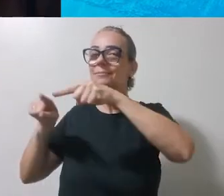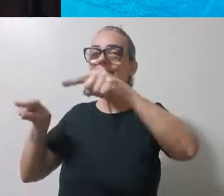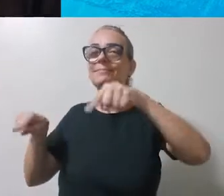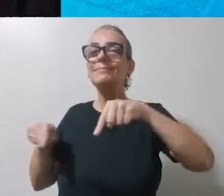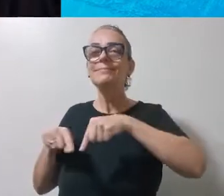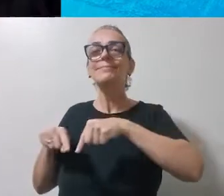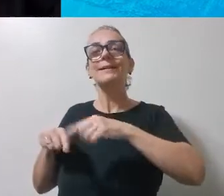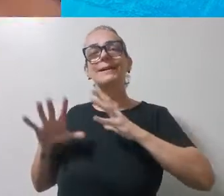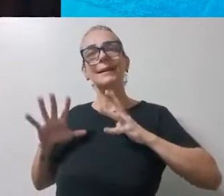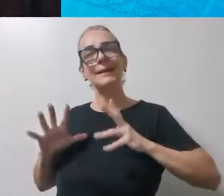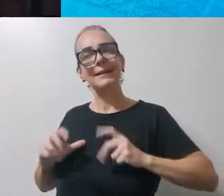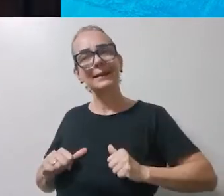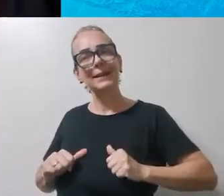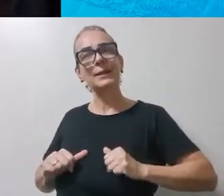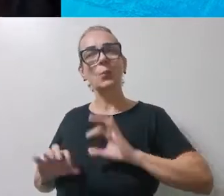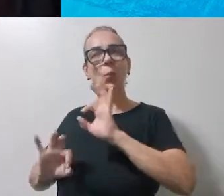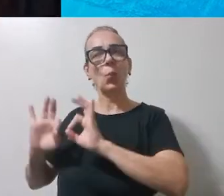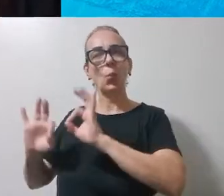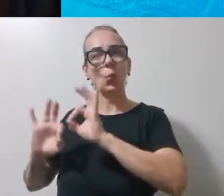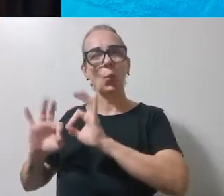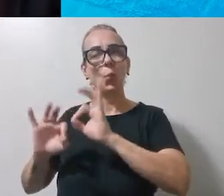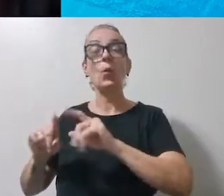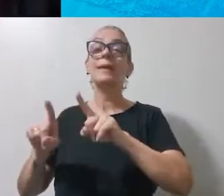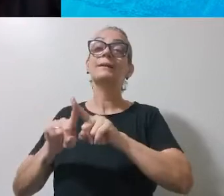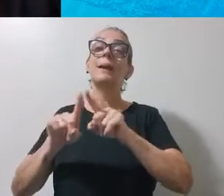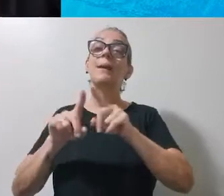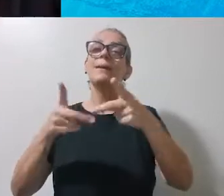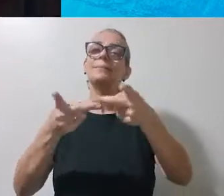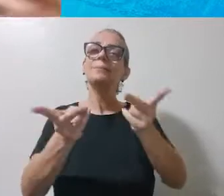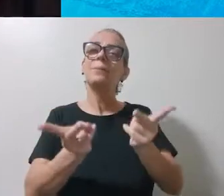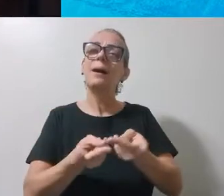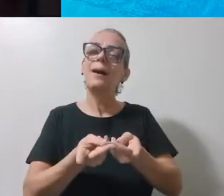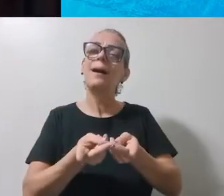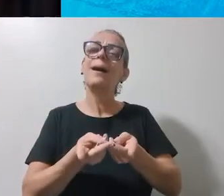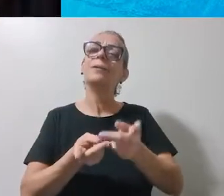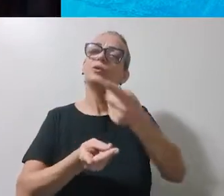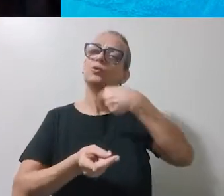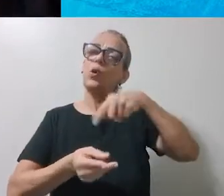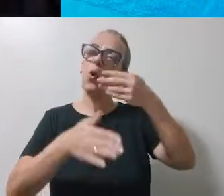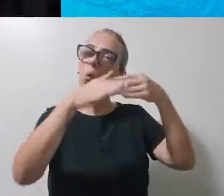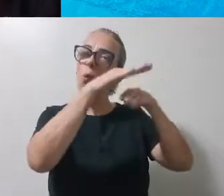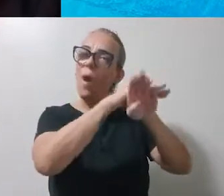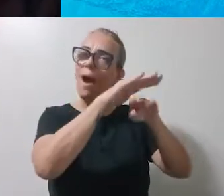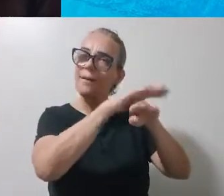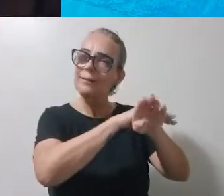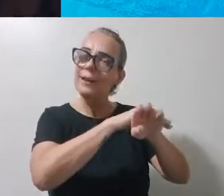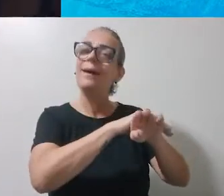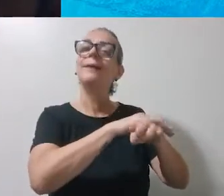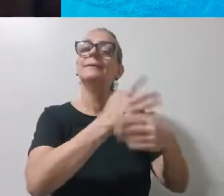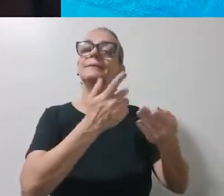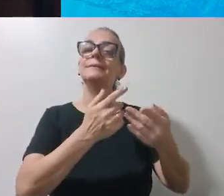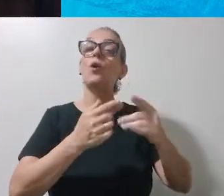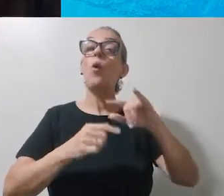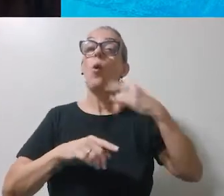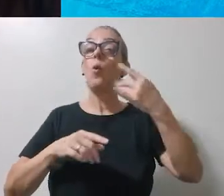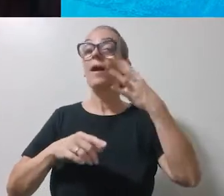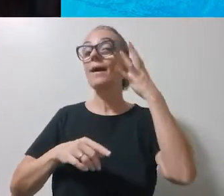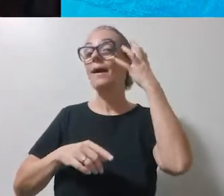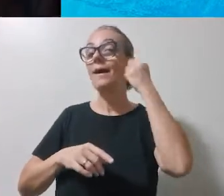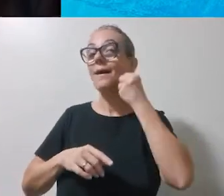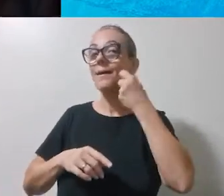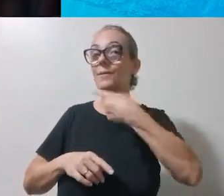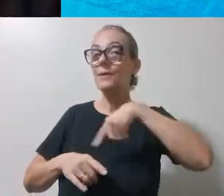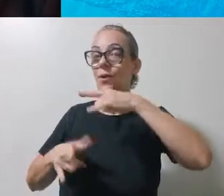a mamãe a guardar as louças que ela lavou no armário, ou fazer a nossa cama, aquilo que a gente sabe que a gente consegue